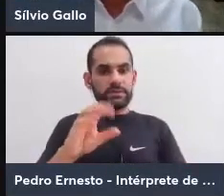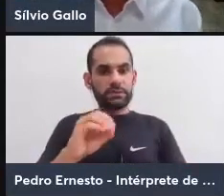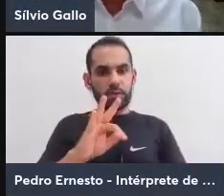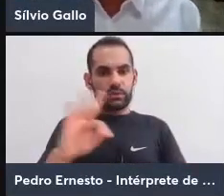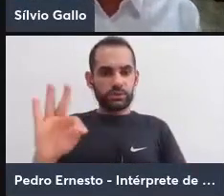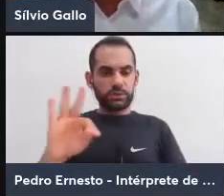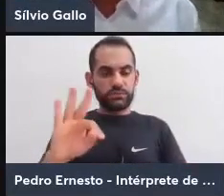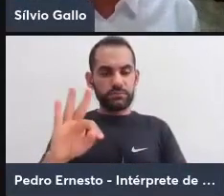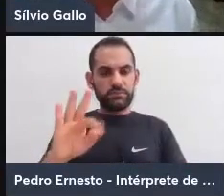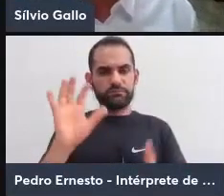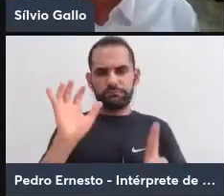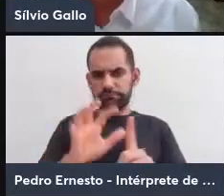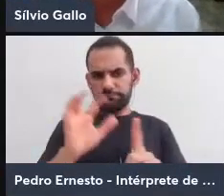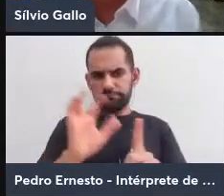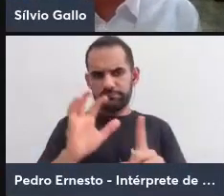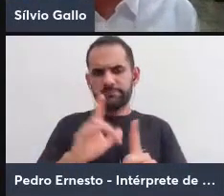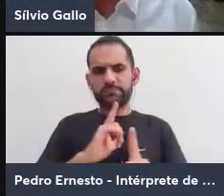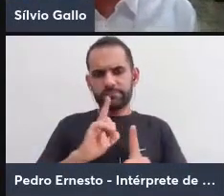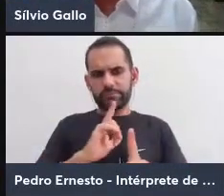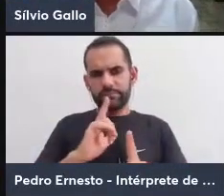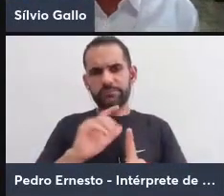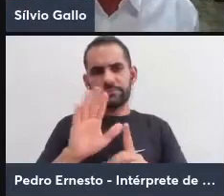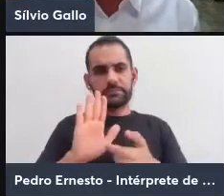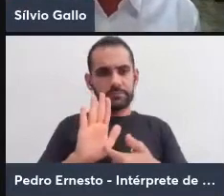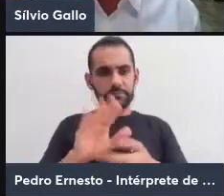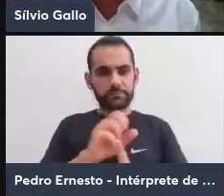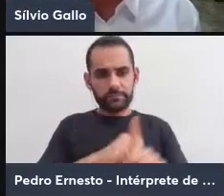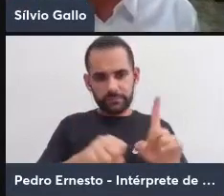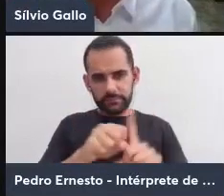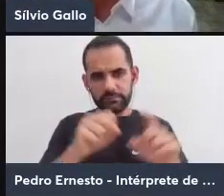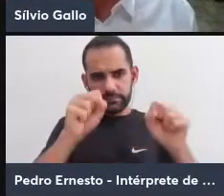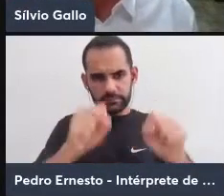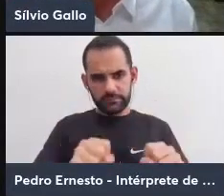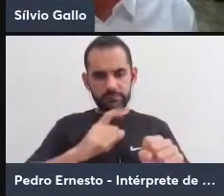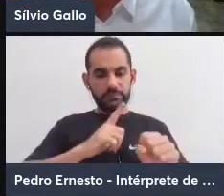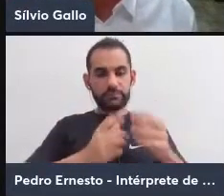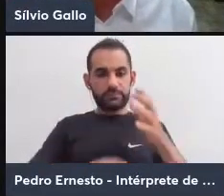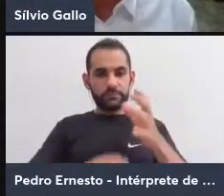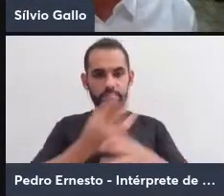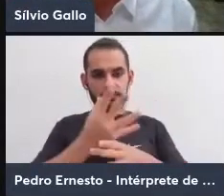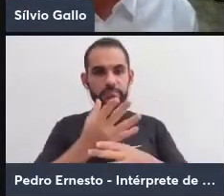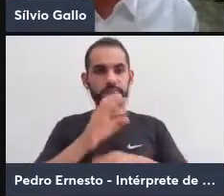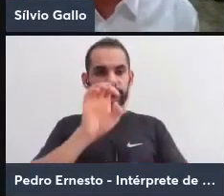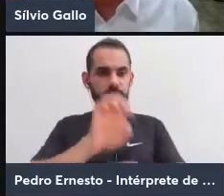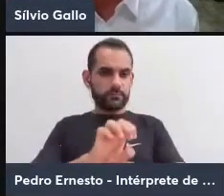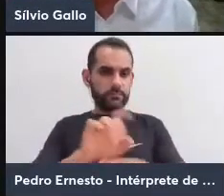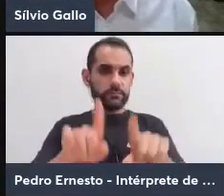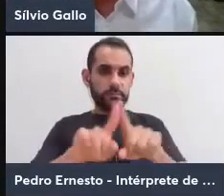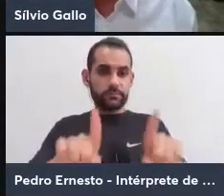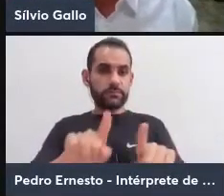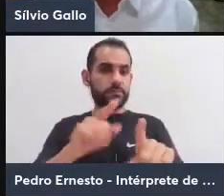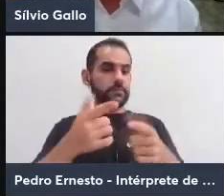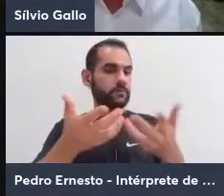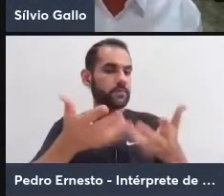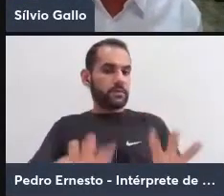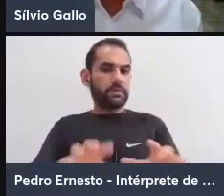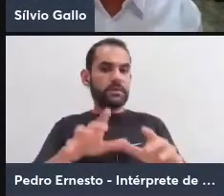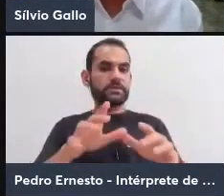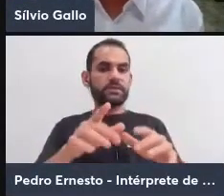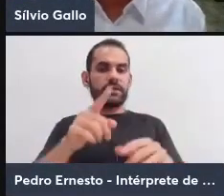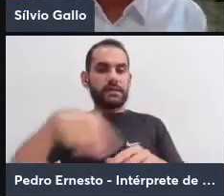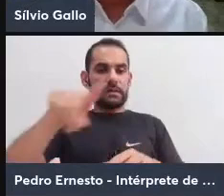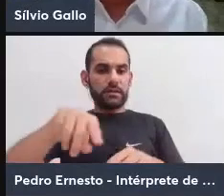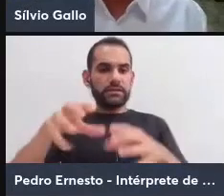Clastres, procura mostrar que nessas sociedades eles poderiam ter criado o Estado, mas eles não quiseram e eles